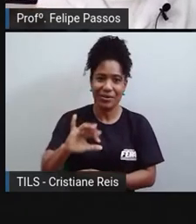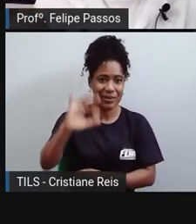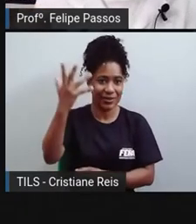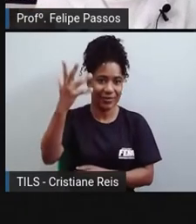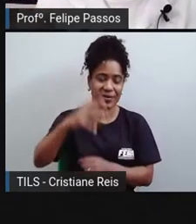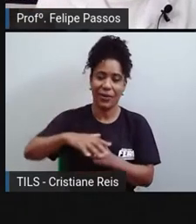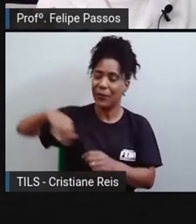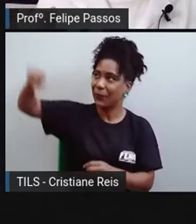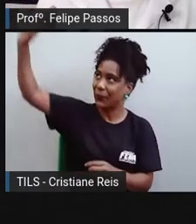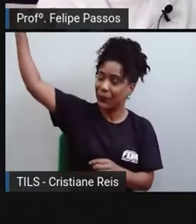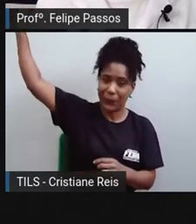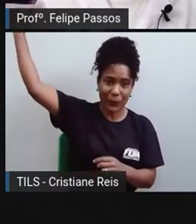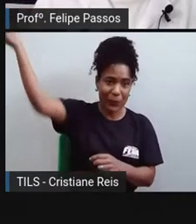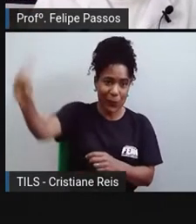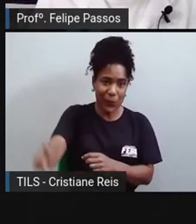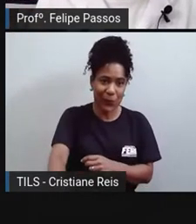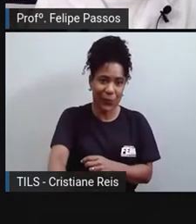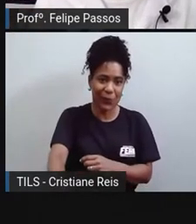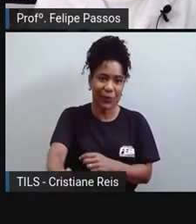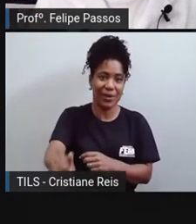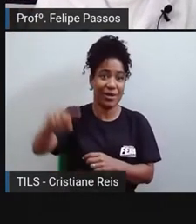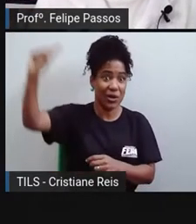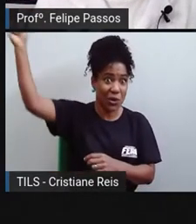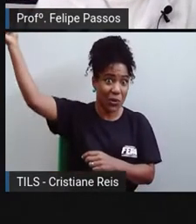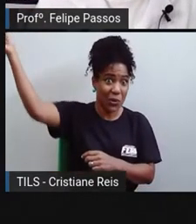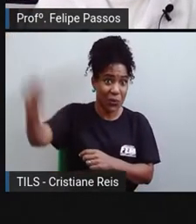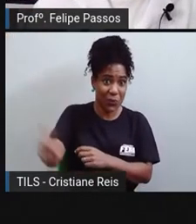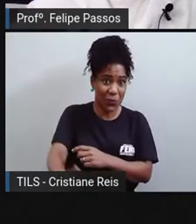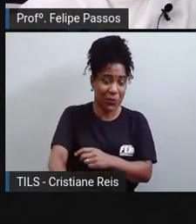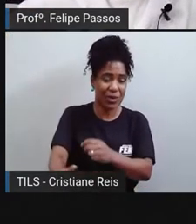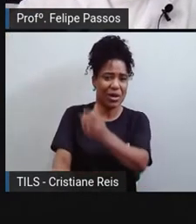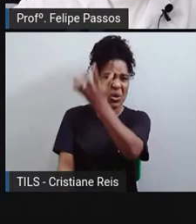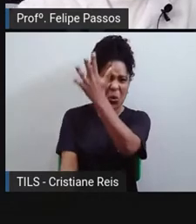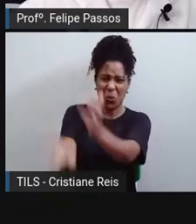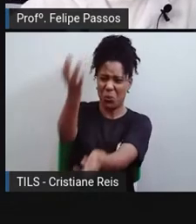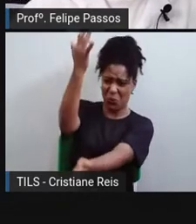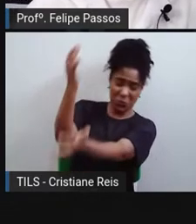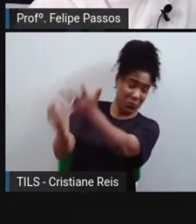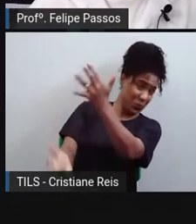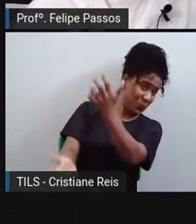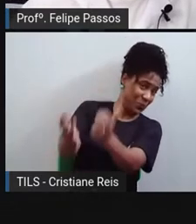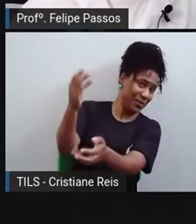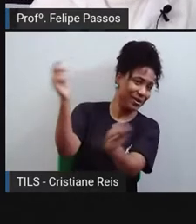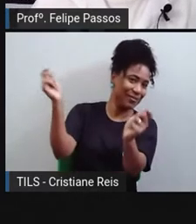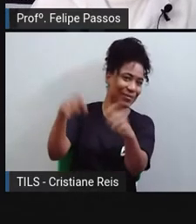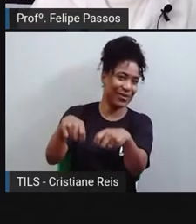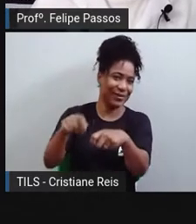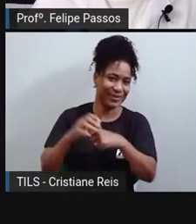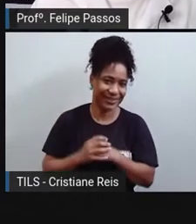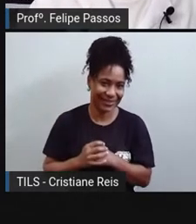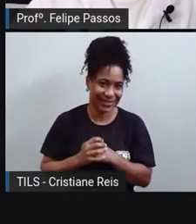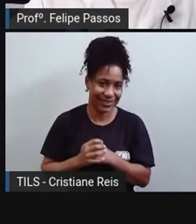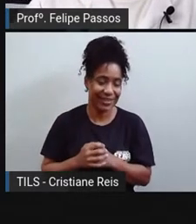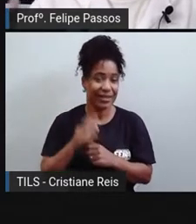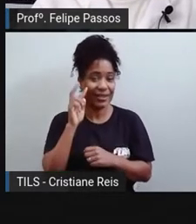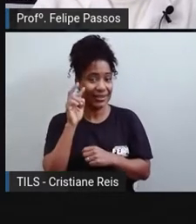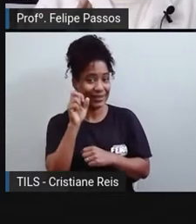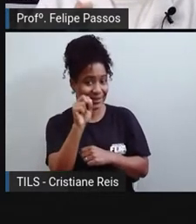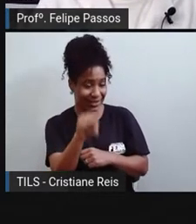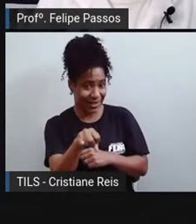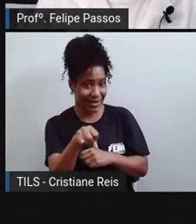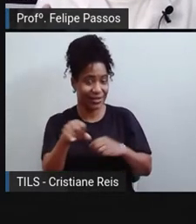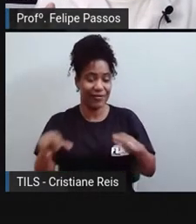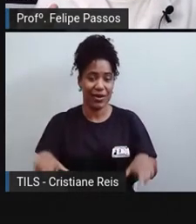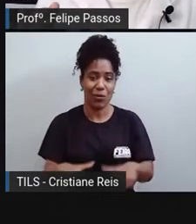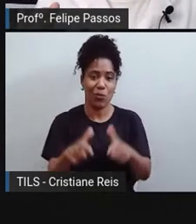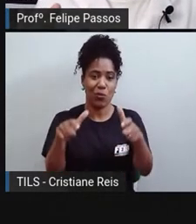cair um raio numa vegetação, a vegetação pode pegar fogo. Se aquela população humana estiver perto de um vulcão, o vulcão